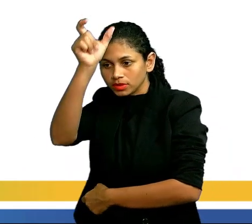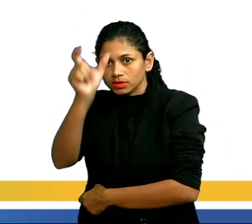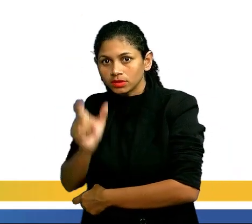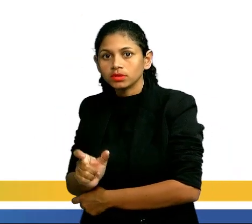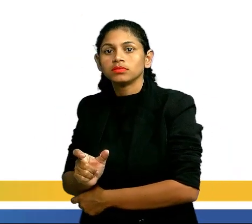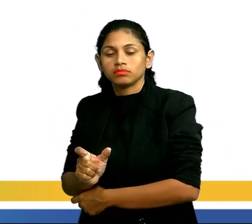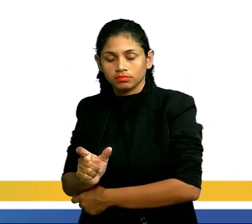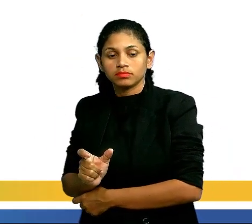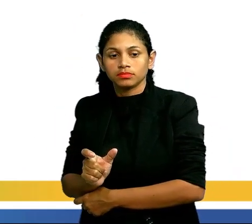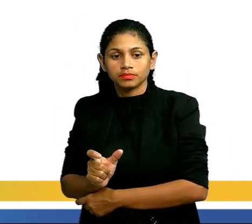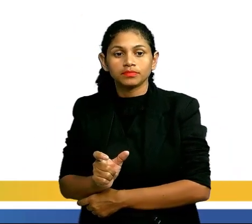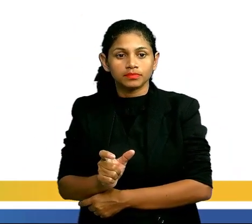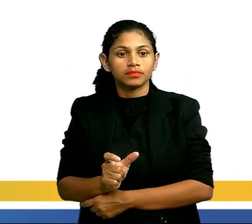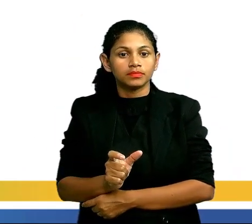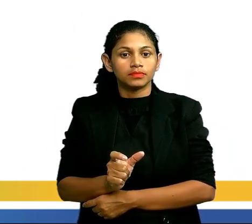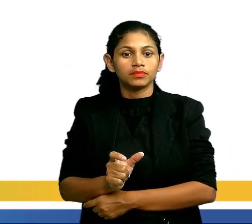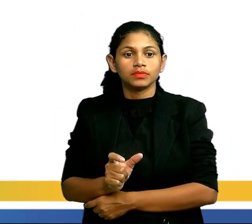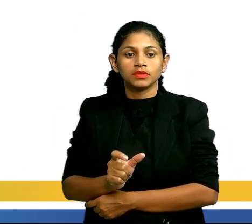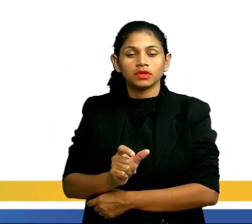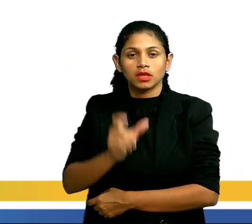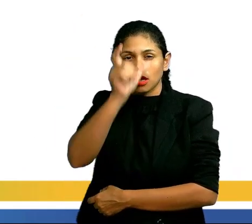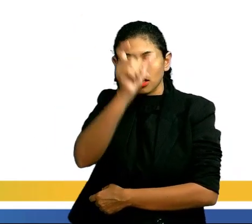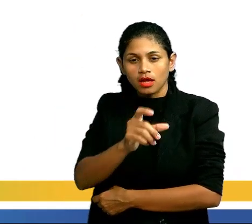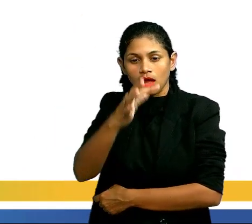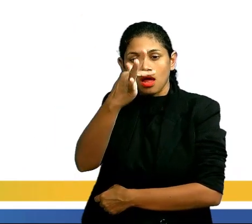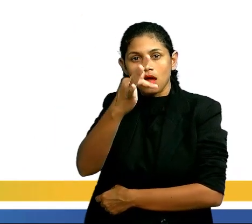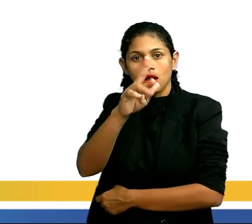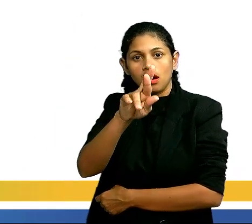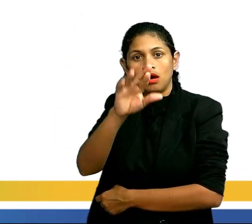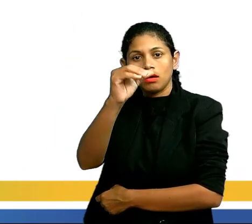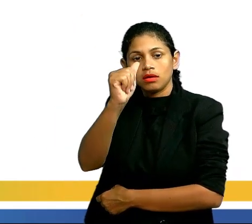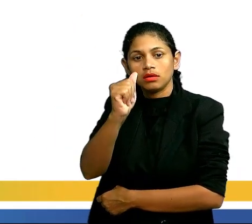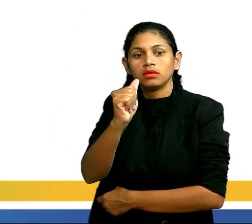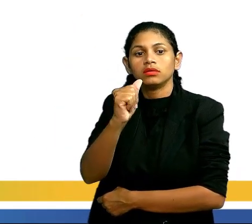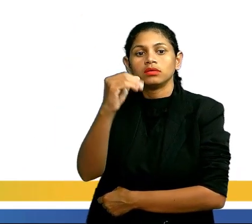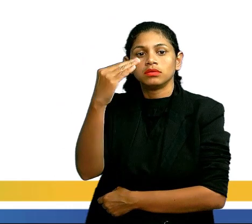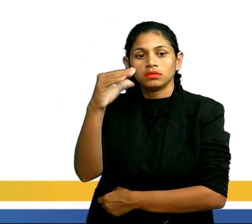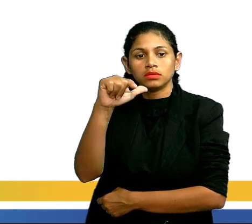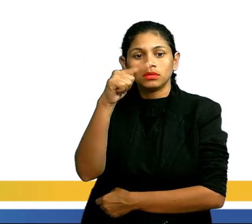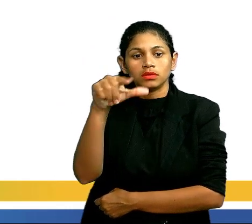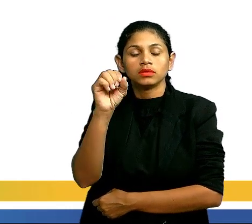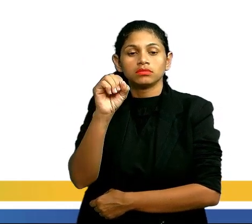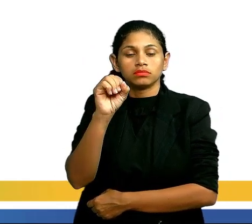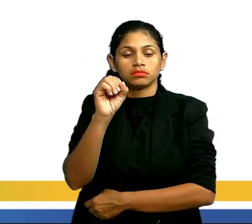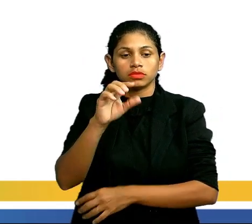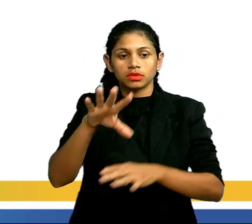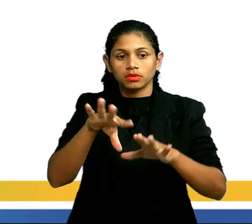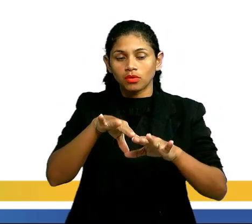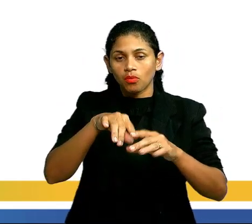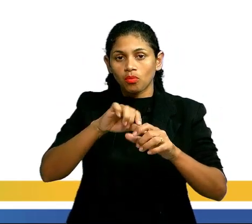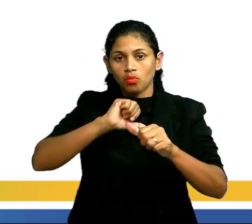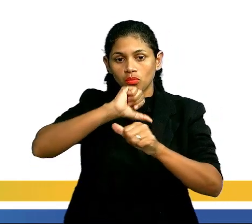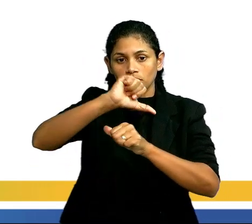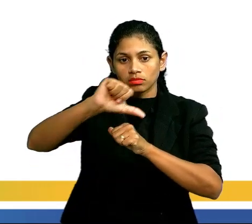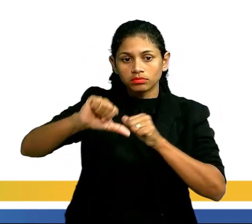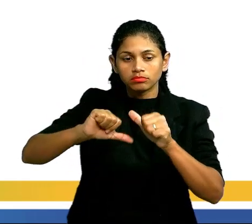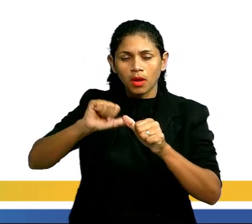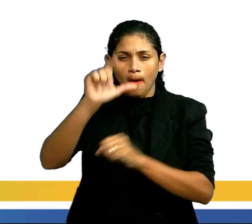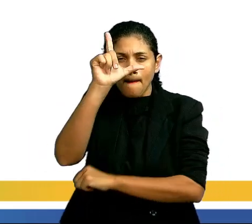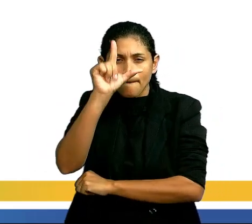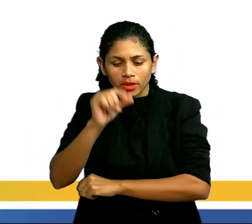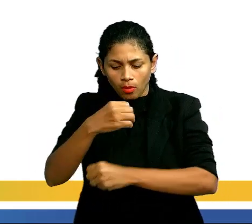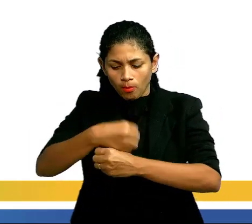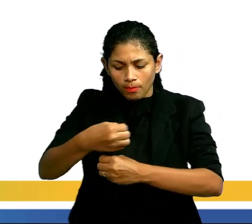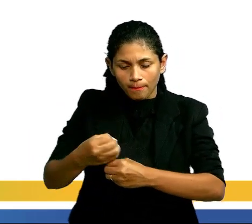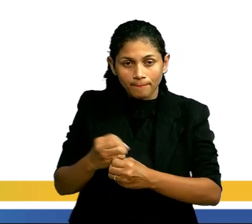rejeitos são fracionados. Ou seja, eles saem por diferença de ponto de ebulição. Quanto menor a molécula,